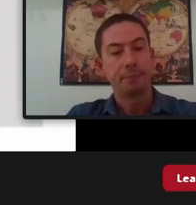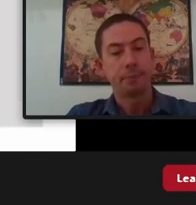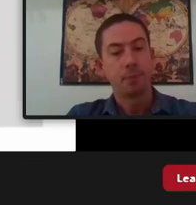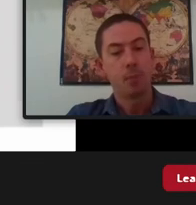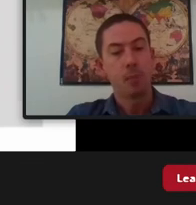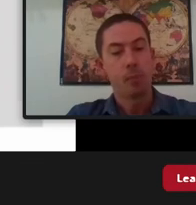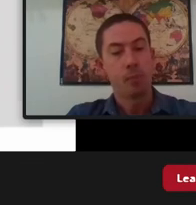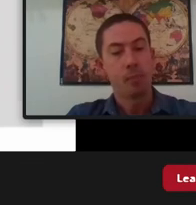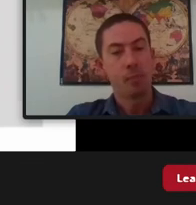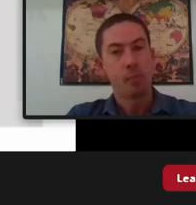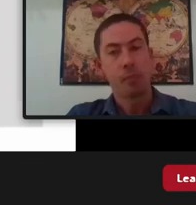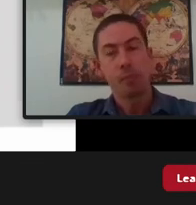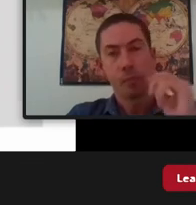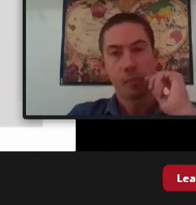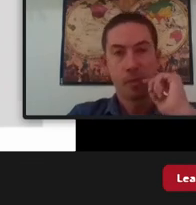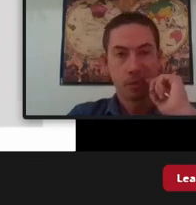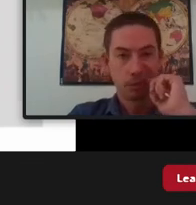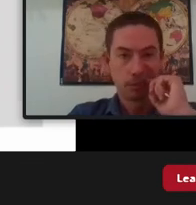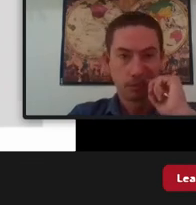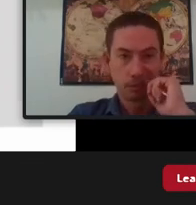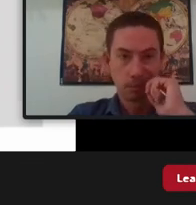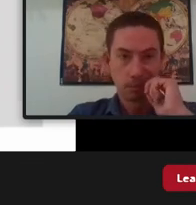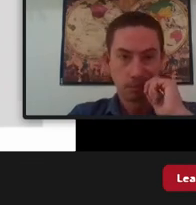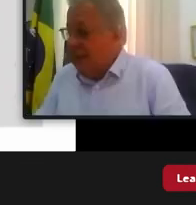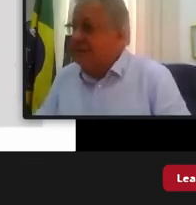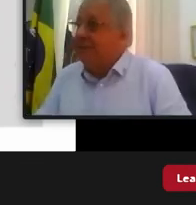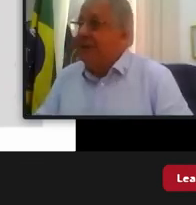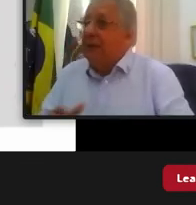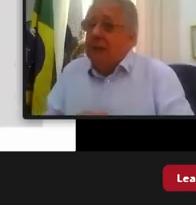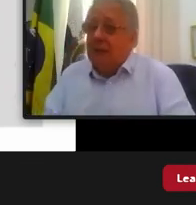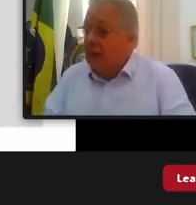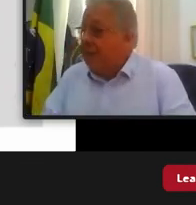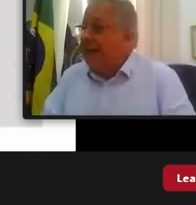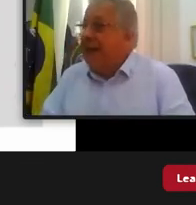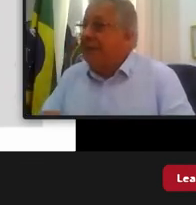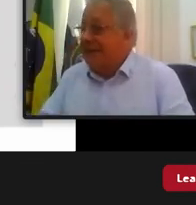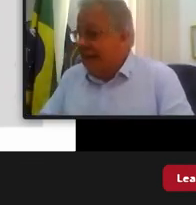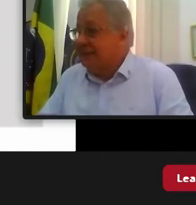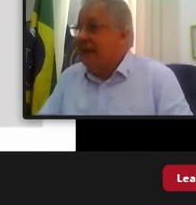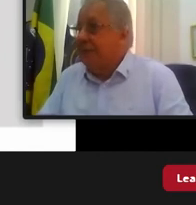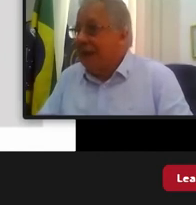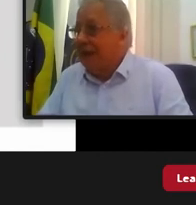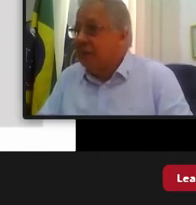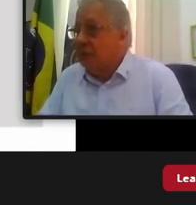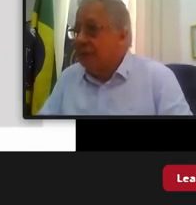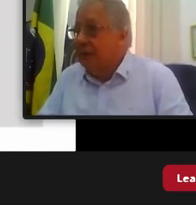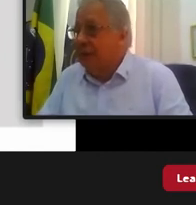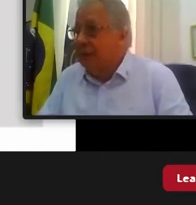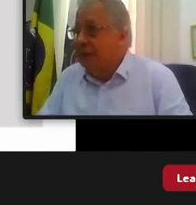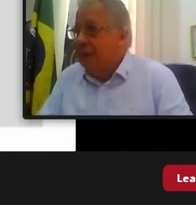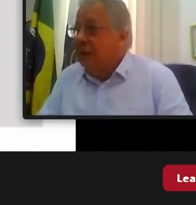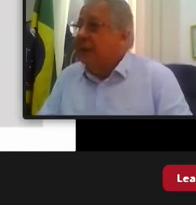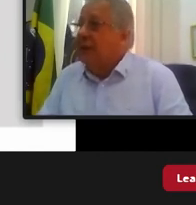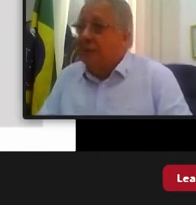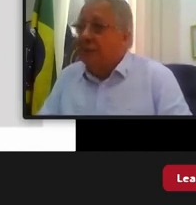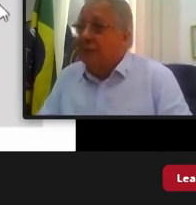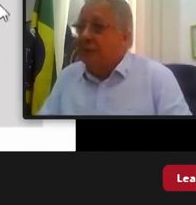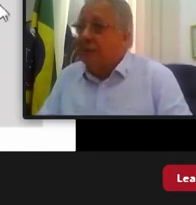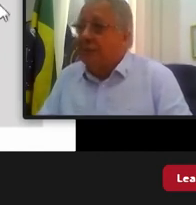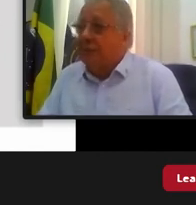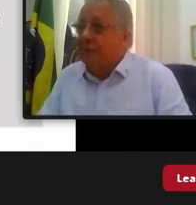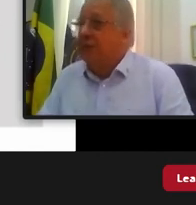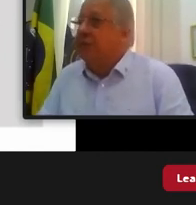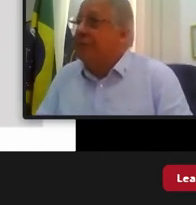e por que então e qual seria um mês se podem me responder isso e reforçar também a questão que o deputado Luiz Paulo colocou da